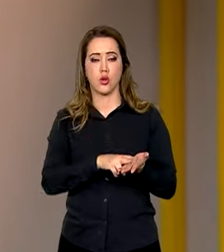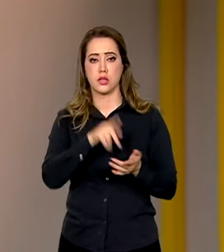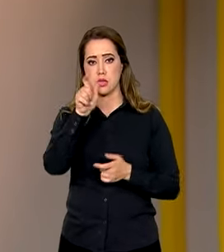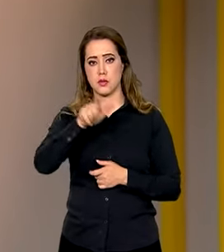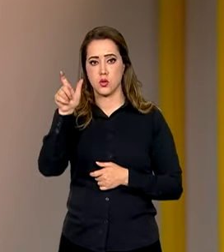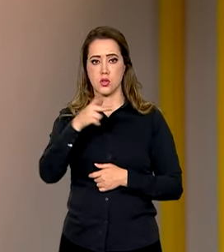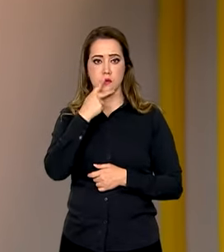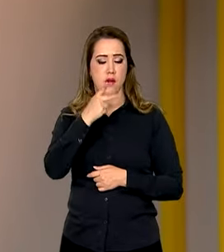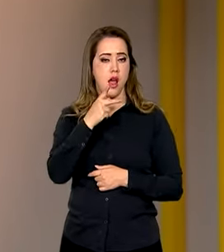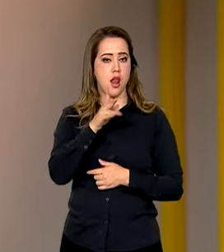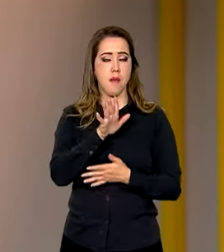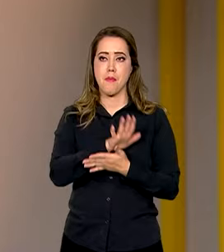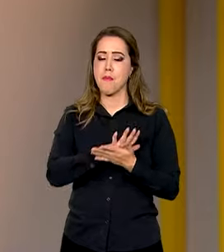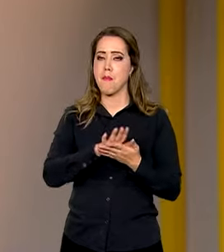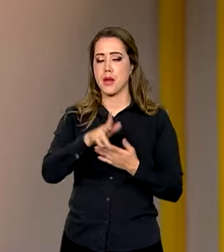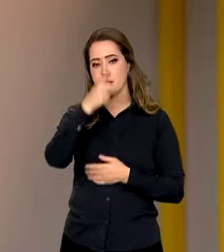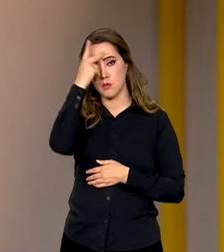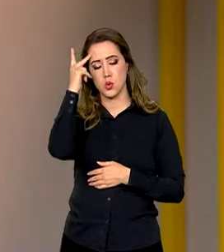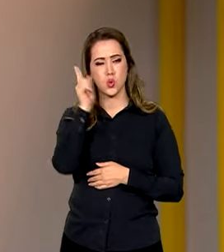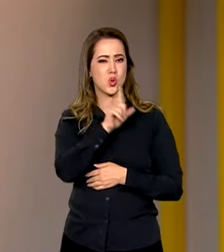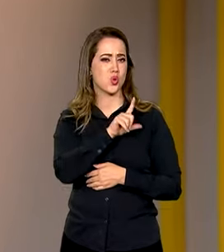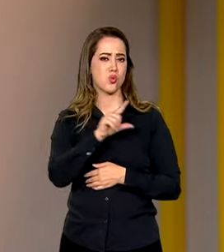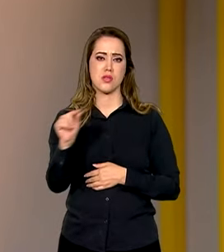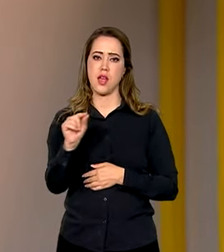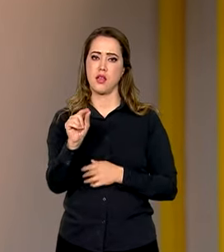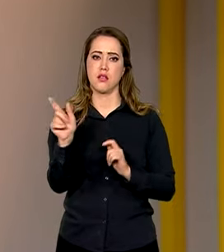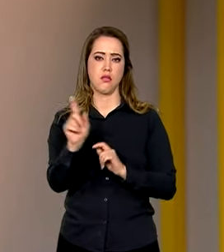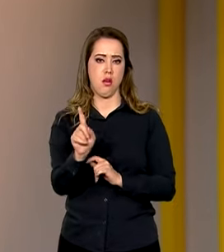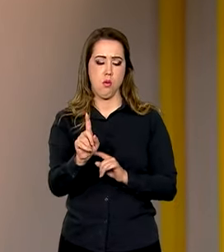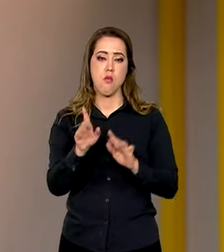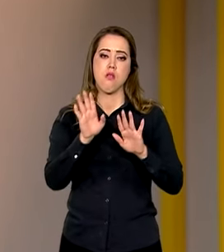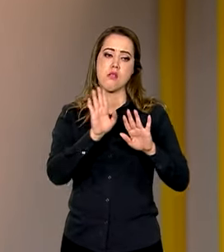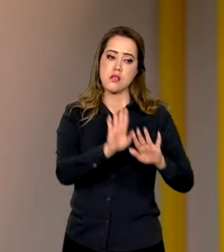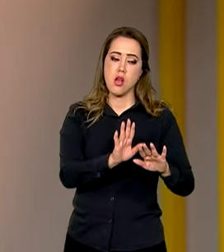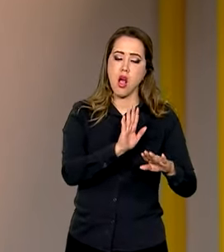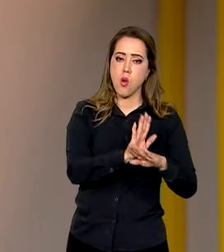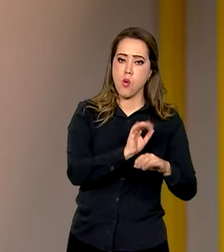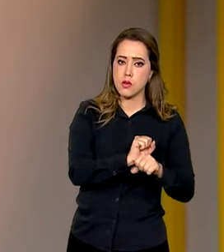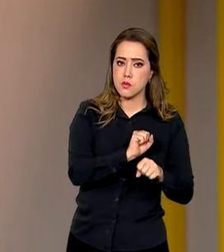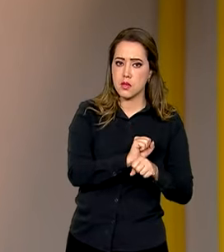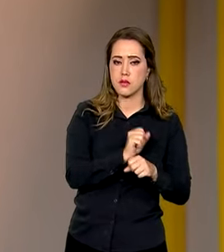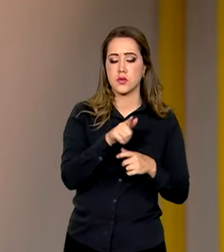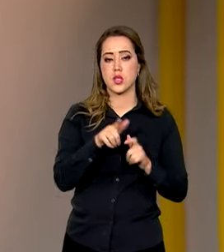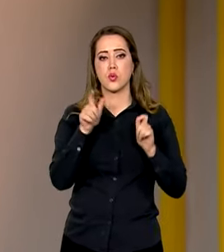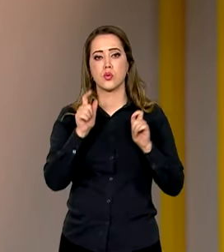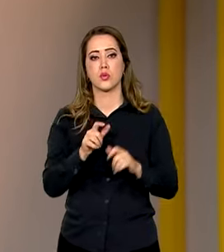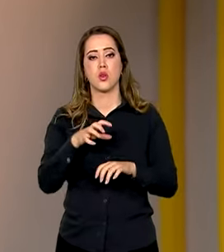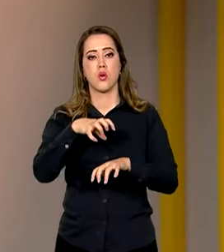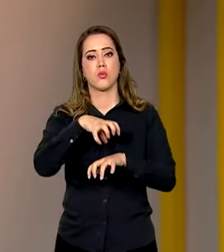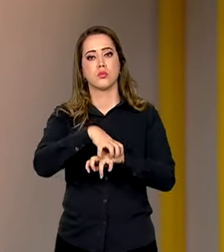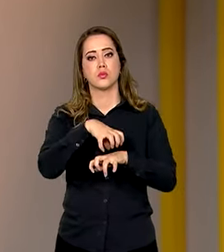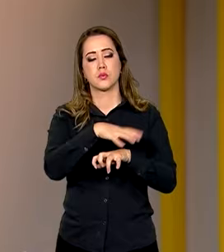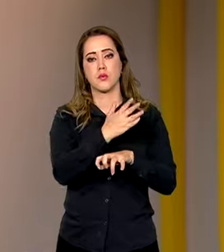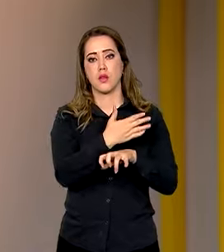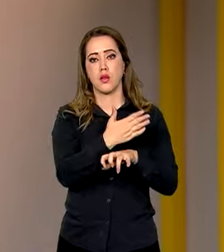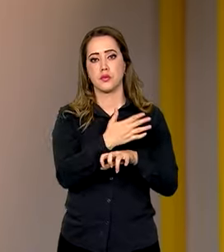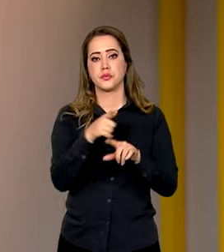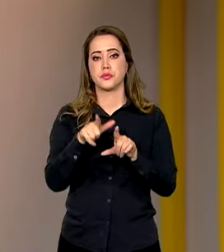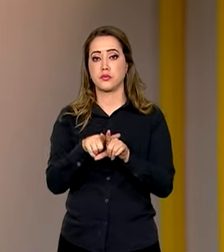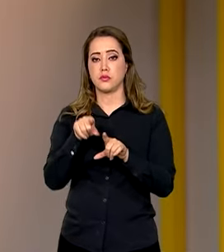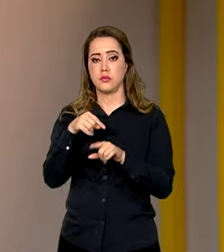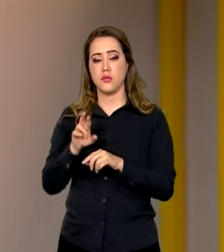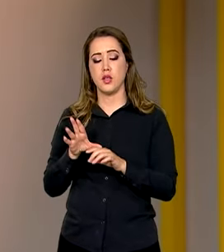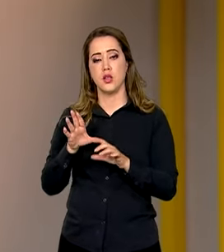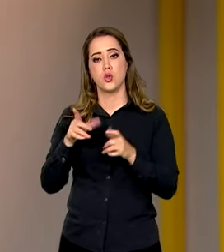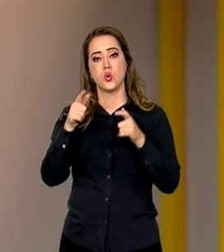quaisquer deslocamentos não essenciais para a região. Os plantões consulares da Embaixada em Tel Aviv e do Escritório de